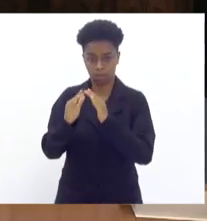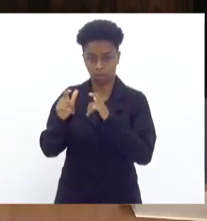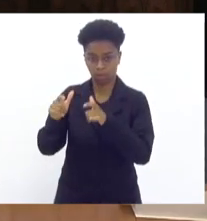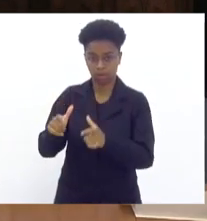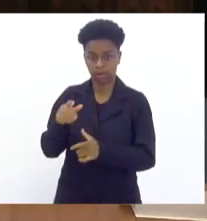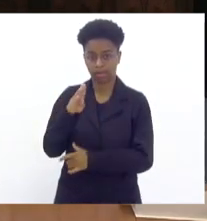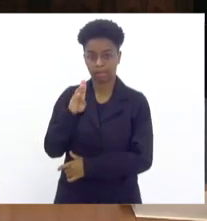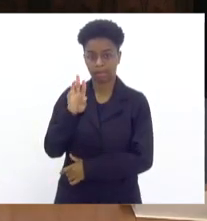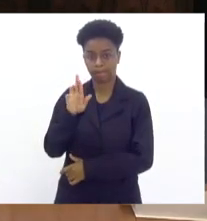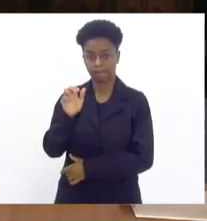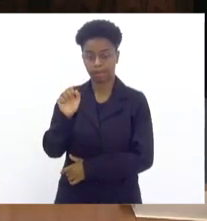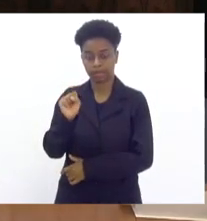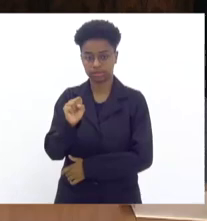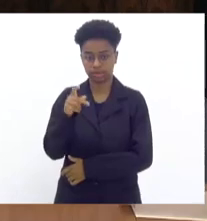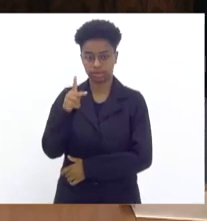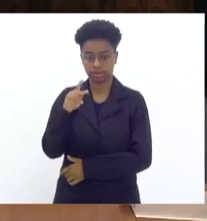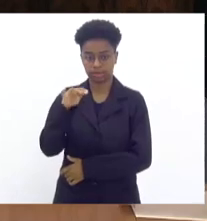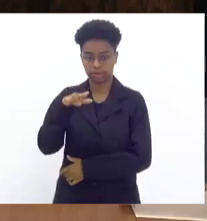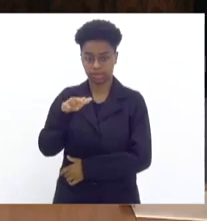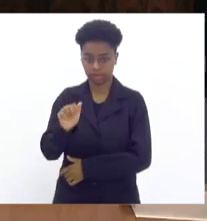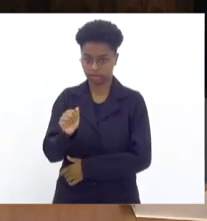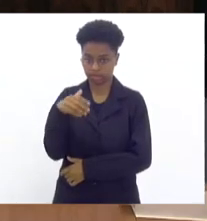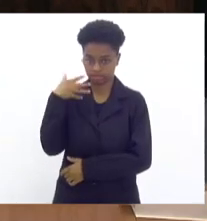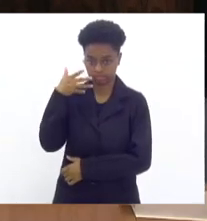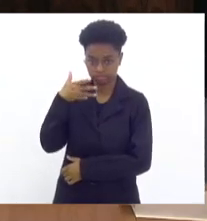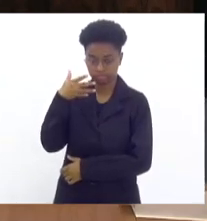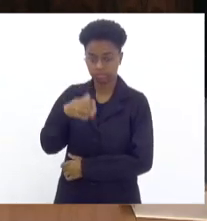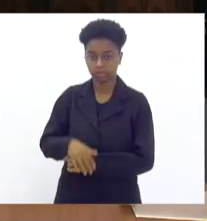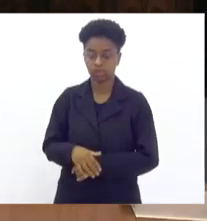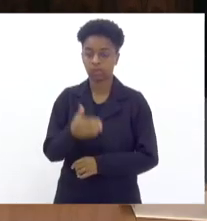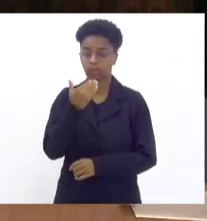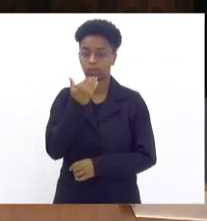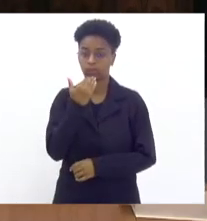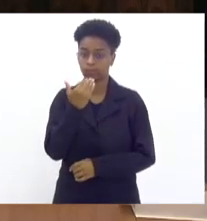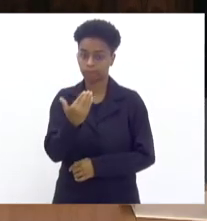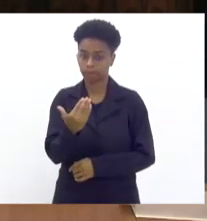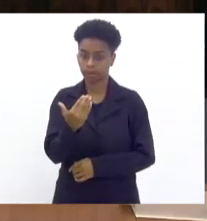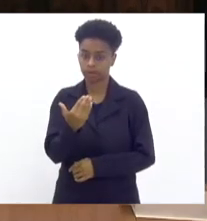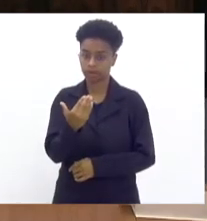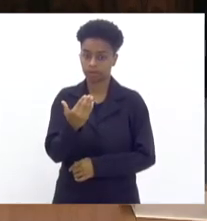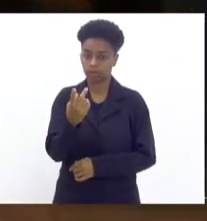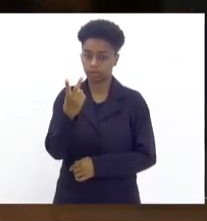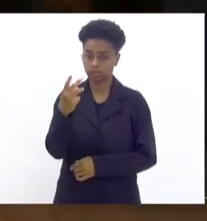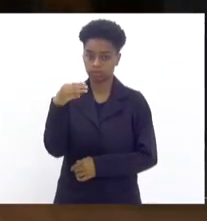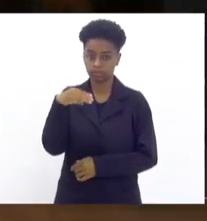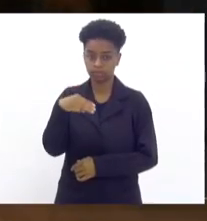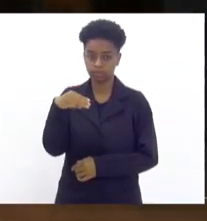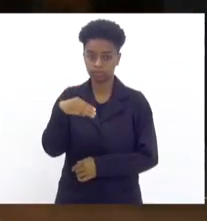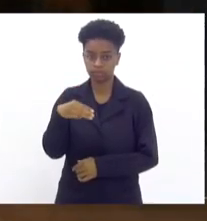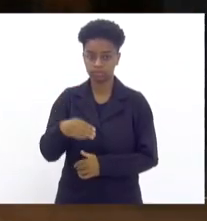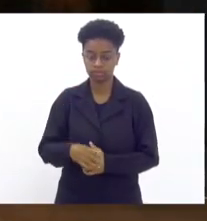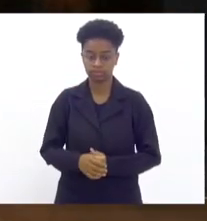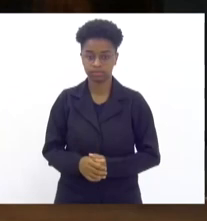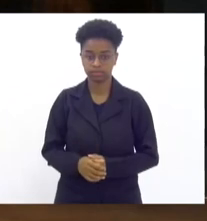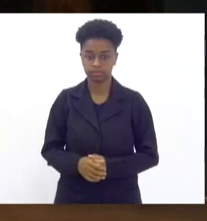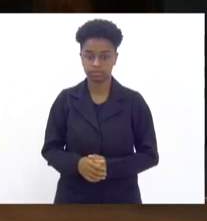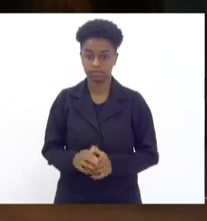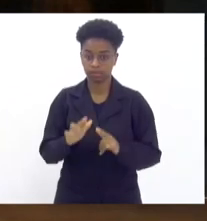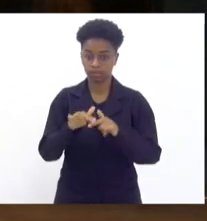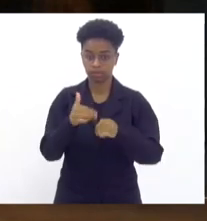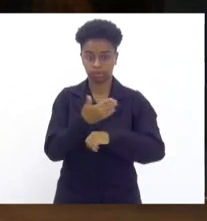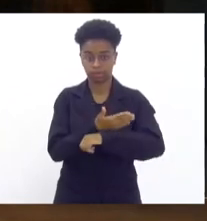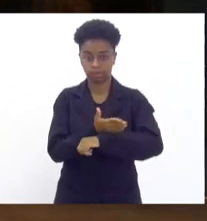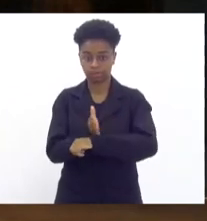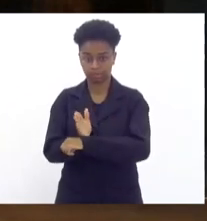de Pina para fazer suas considerações, peço que faça por dois minutos, em virtude do tempo